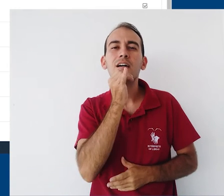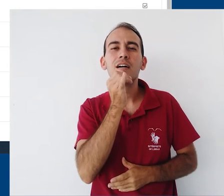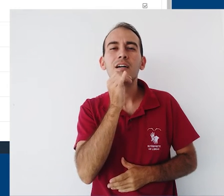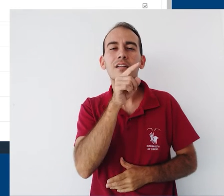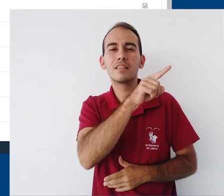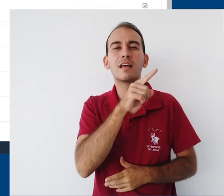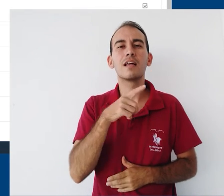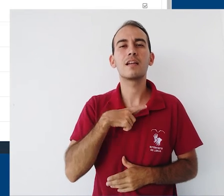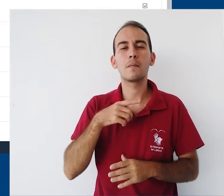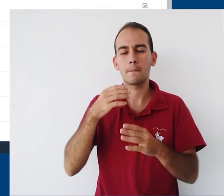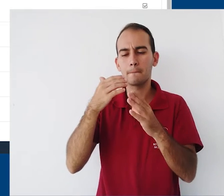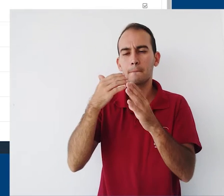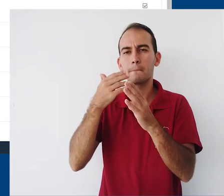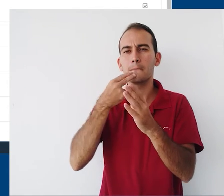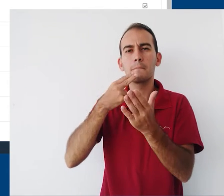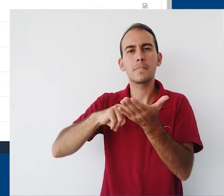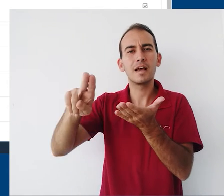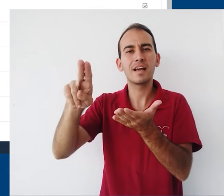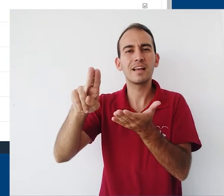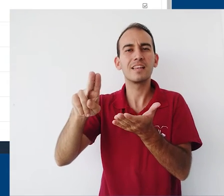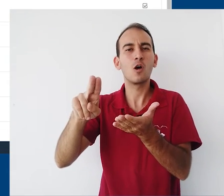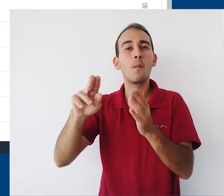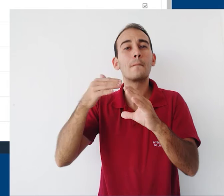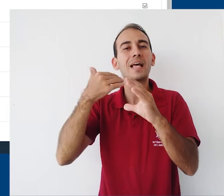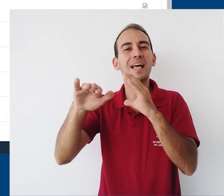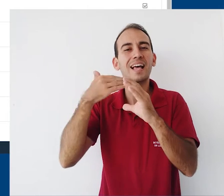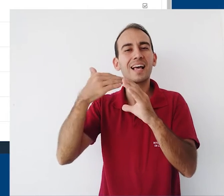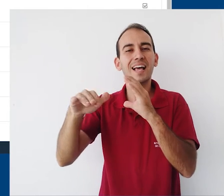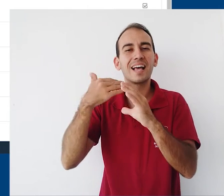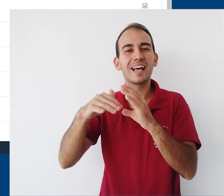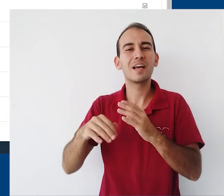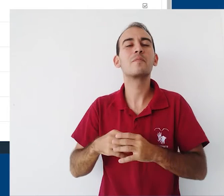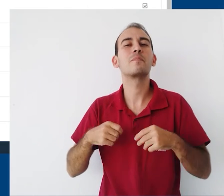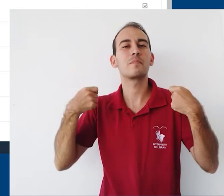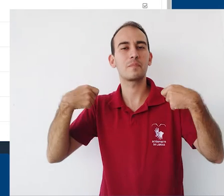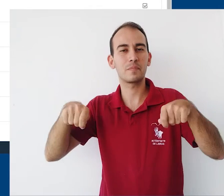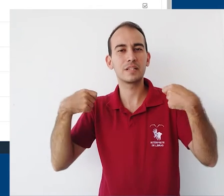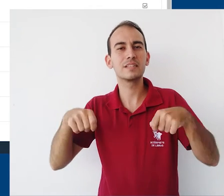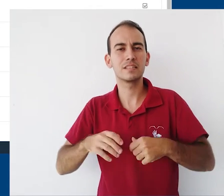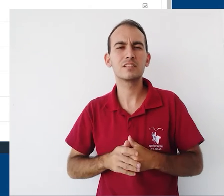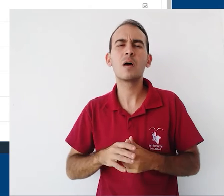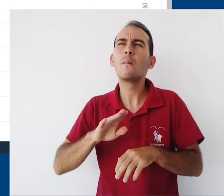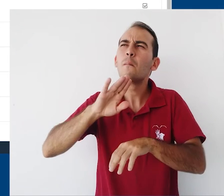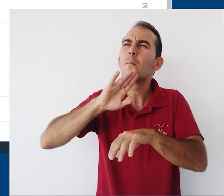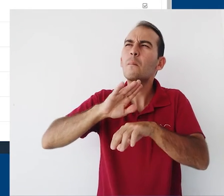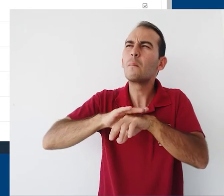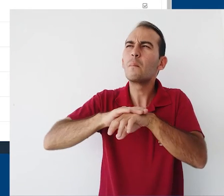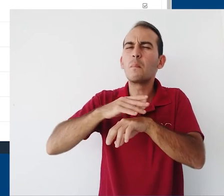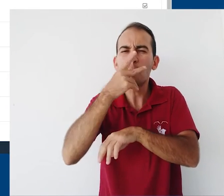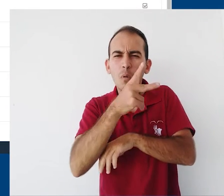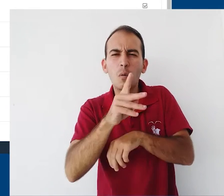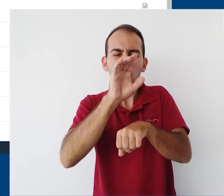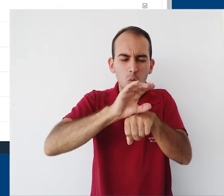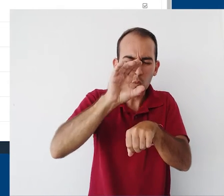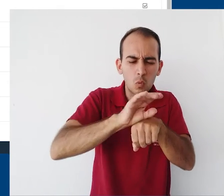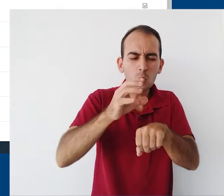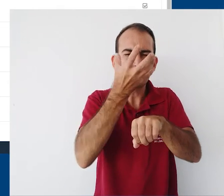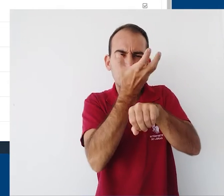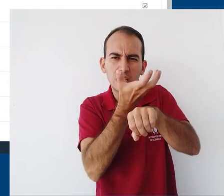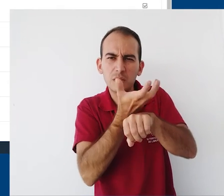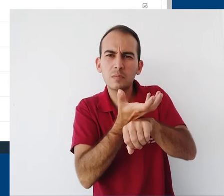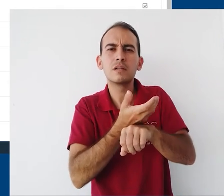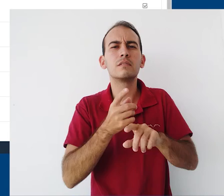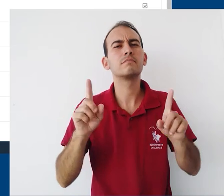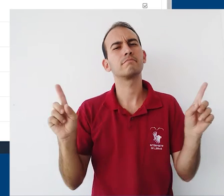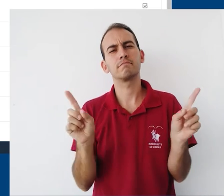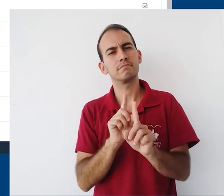plataforma conta com um recurso de mensagens. Não é um recurso do curso, não é um recurso da disciplina, mas um recurso